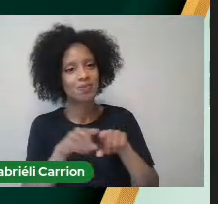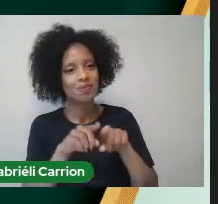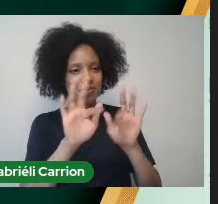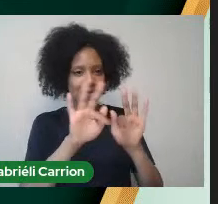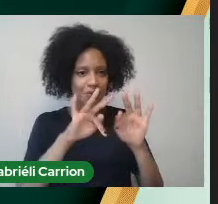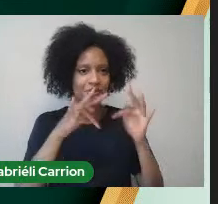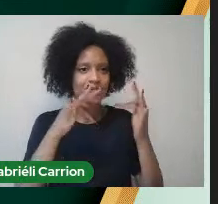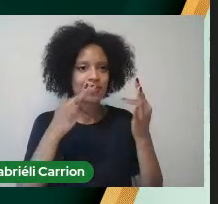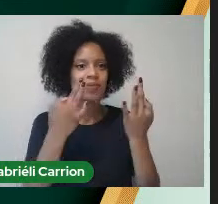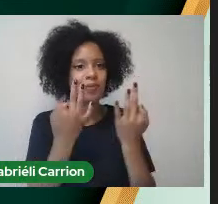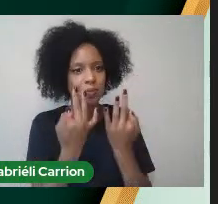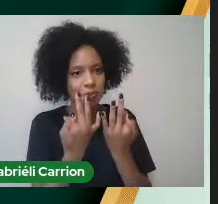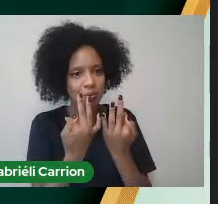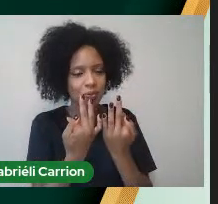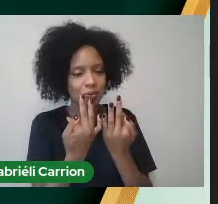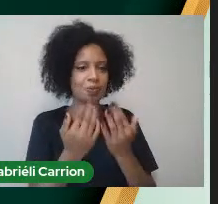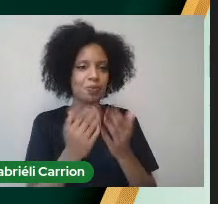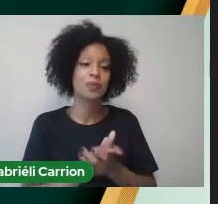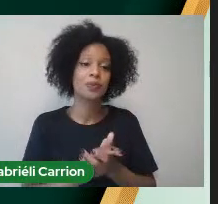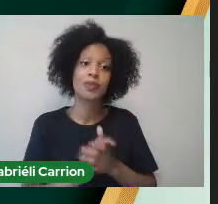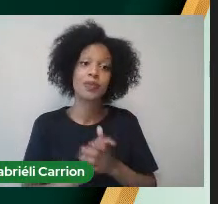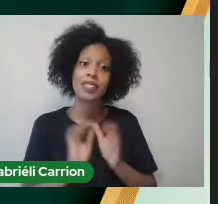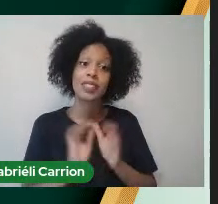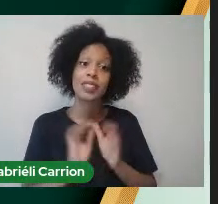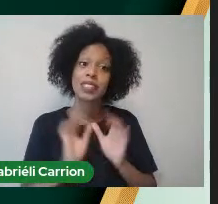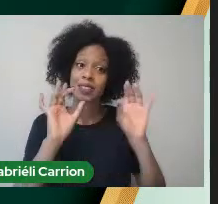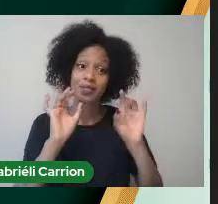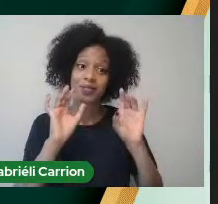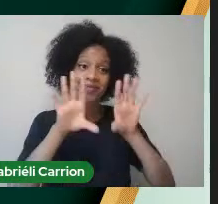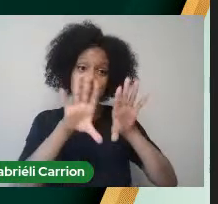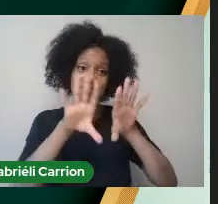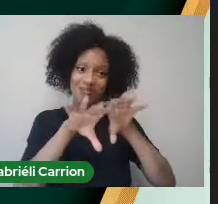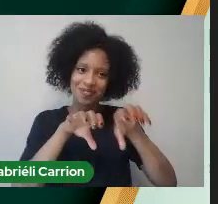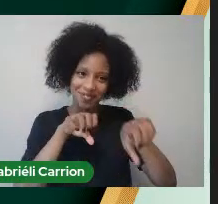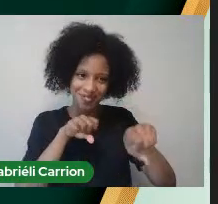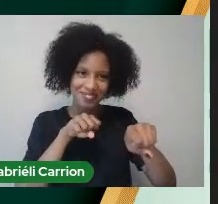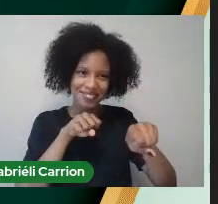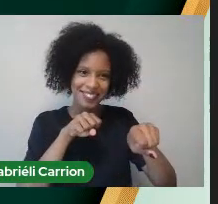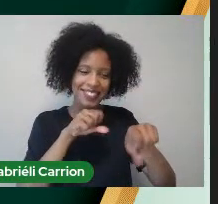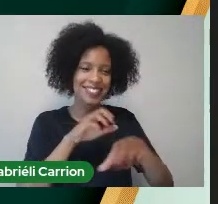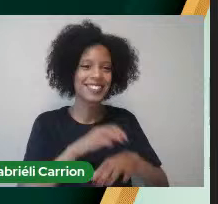Em especial Os formandos Que estão aqui